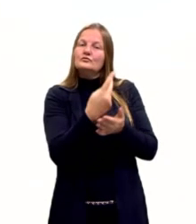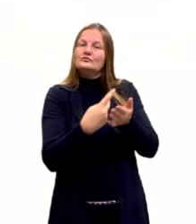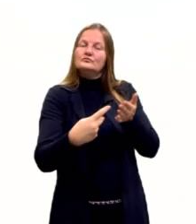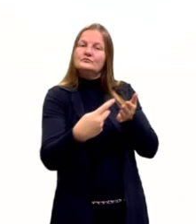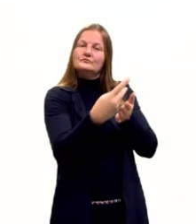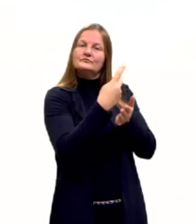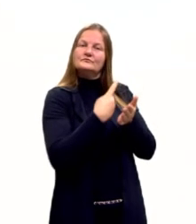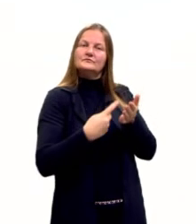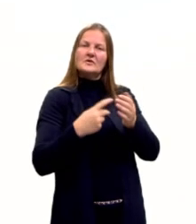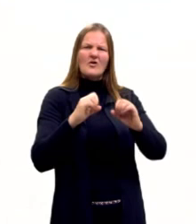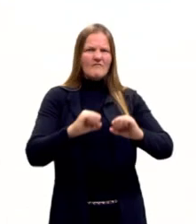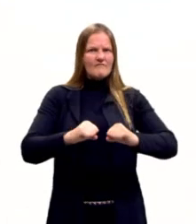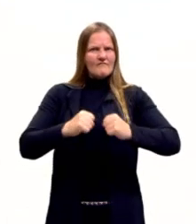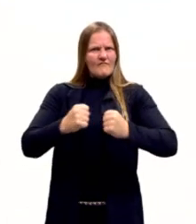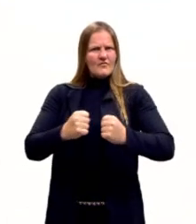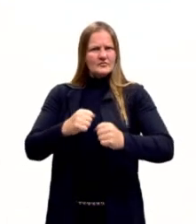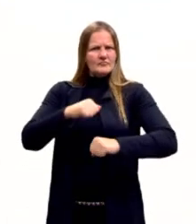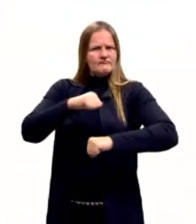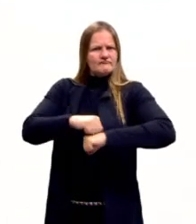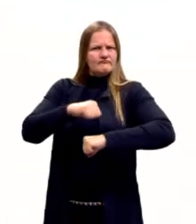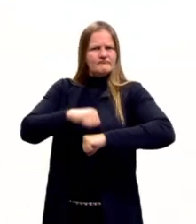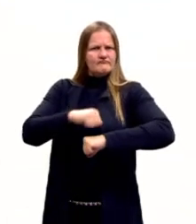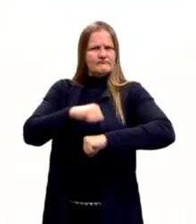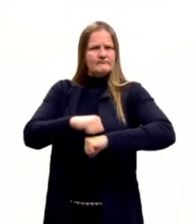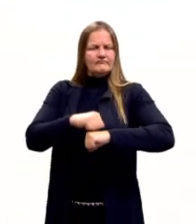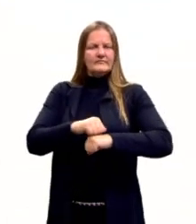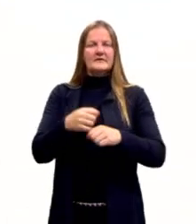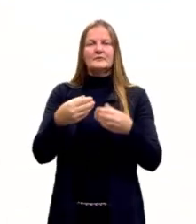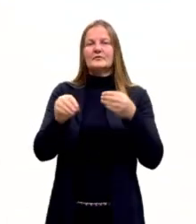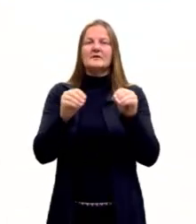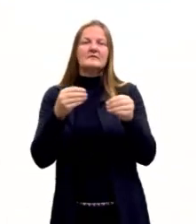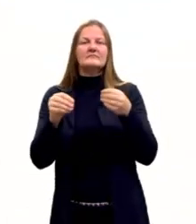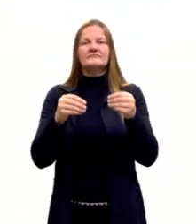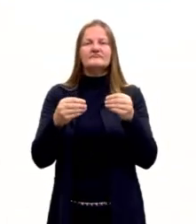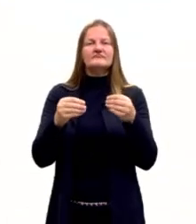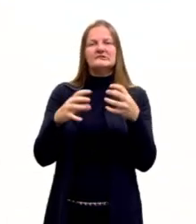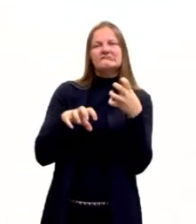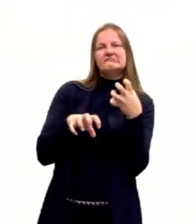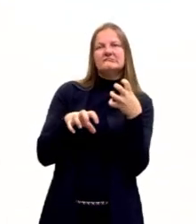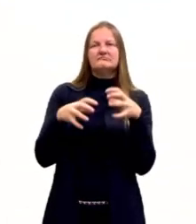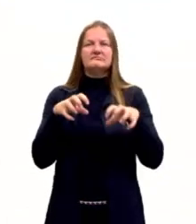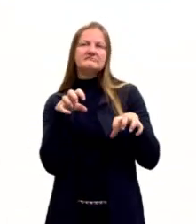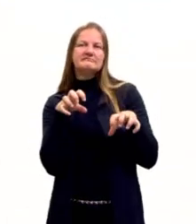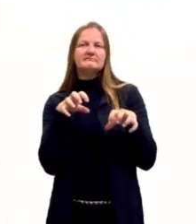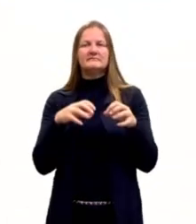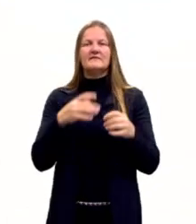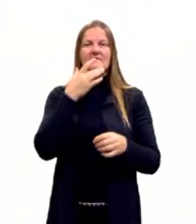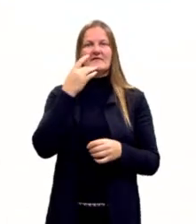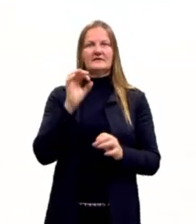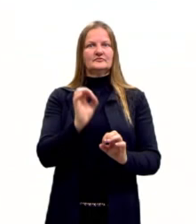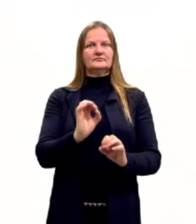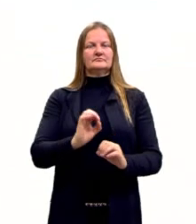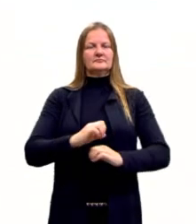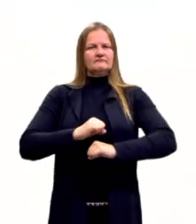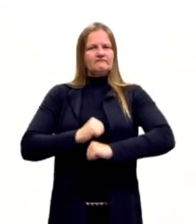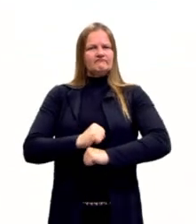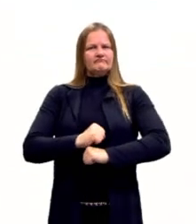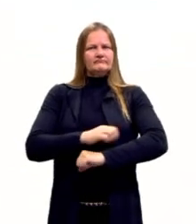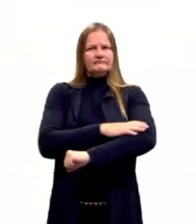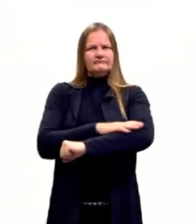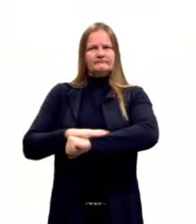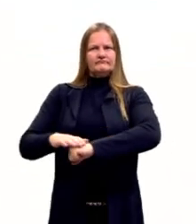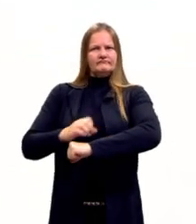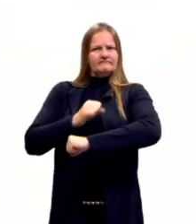remete ele à força, à rigidez. Ela não sofre deformações de uma forma tão fácil, tá? Então é muito